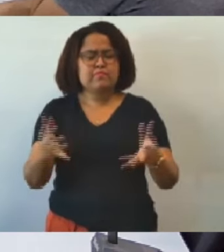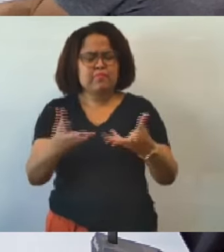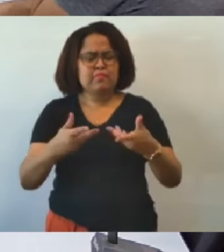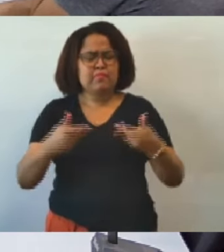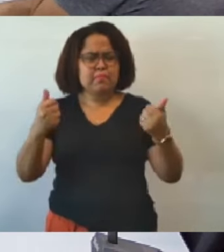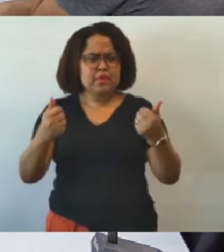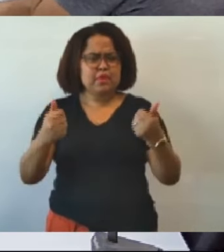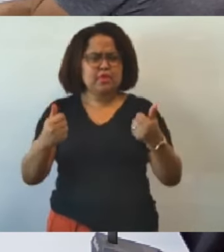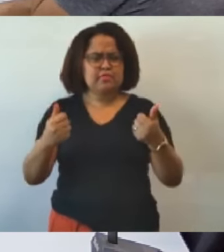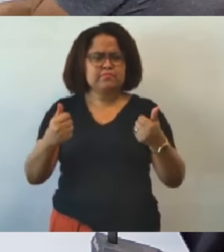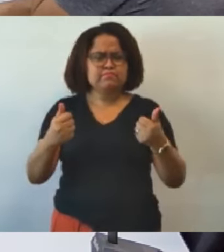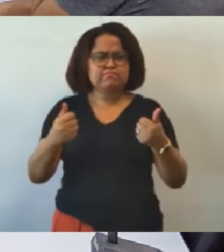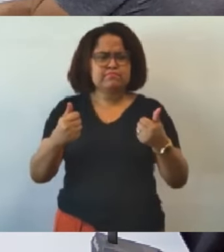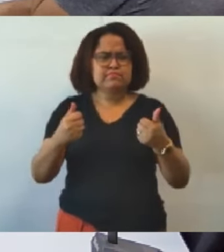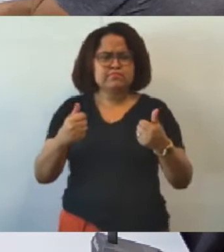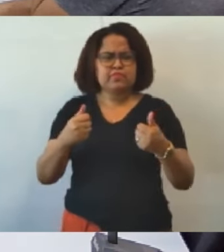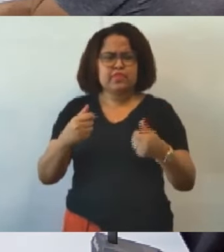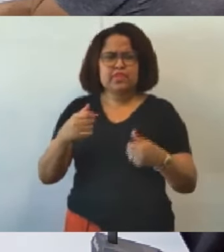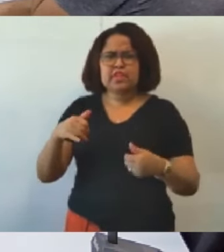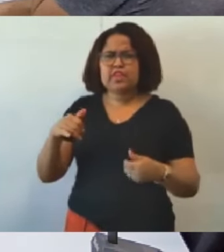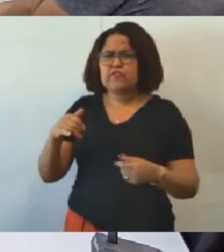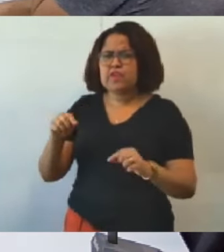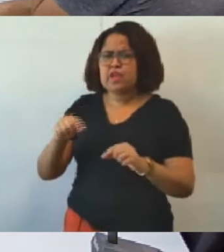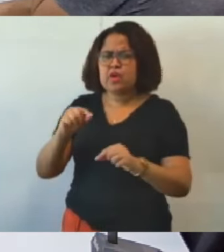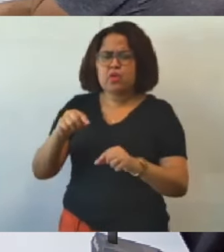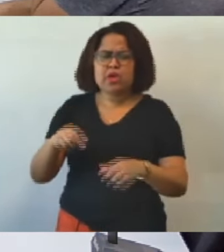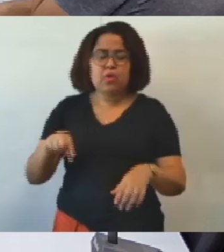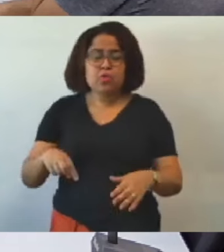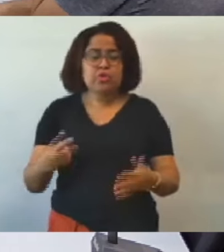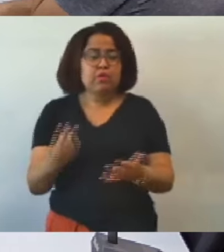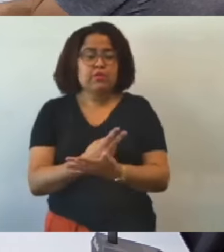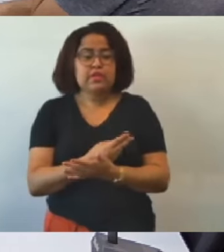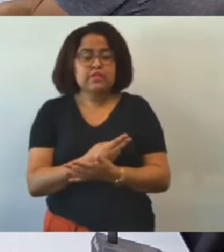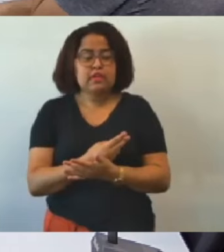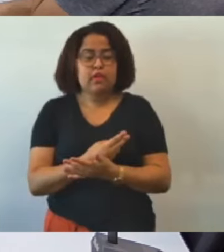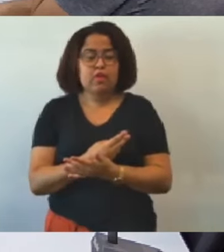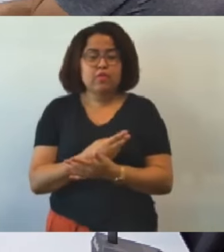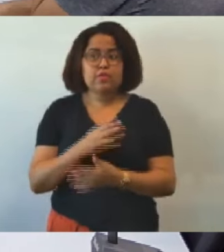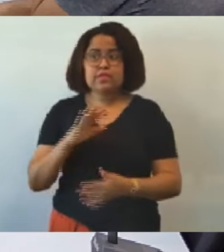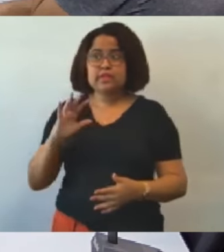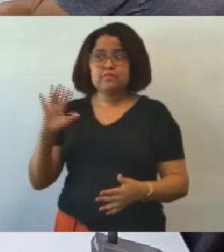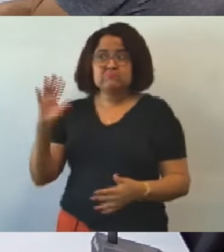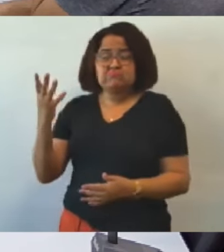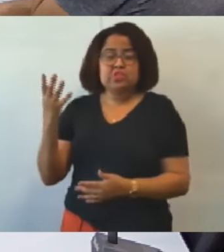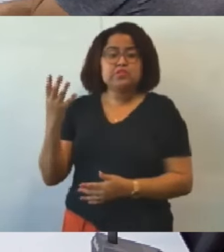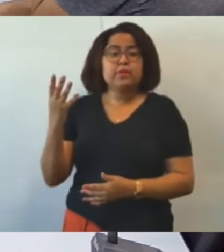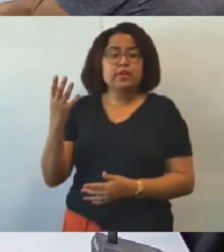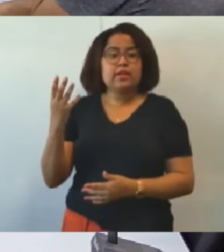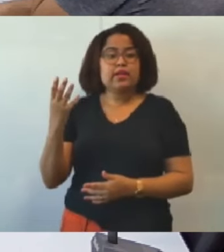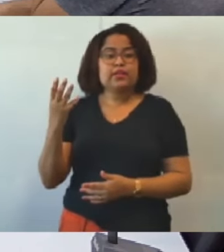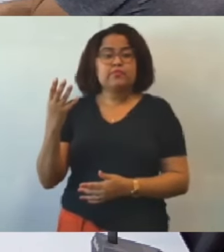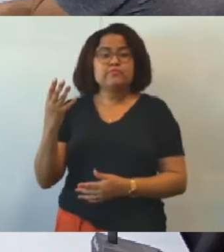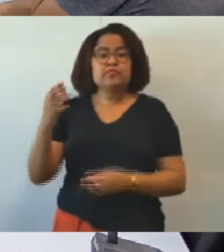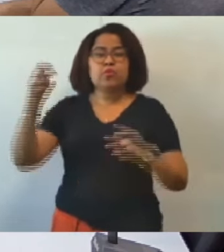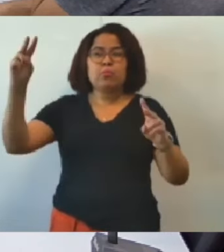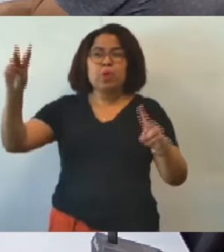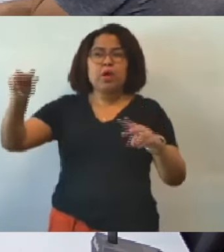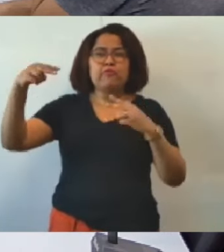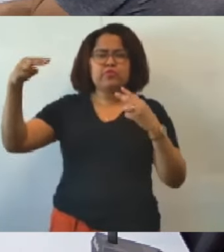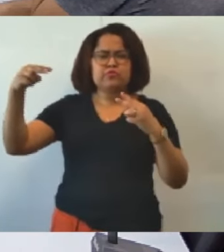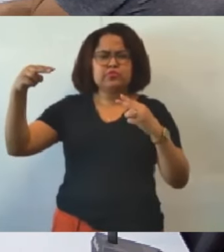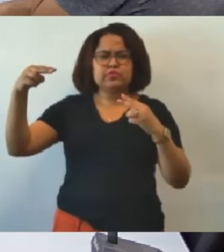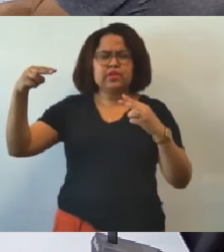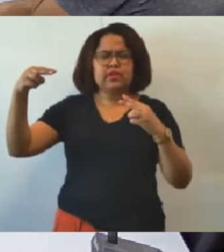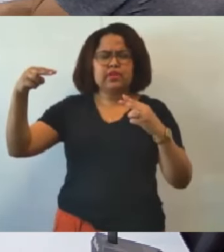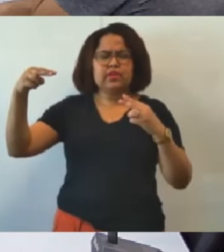imprevisto vereador Irlan Melo essa sexta-feira uma uma videoconferência realmente que não foi